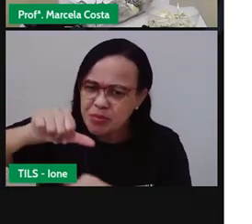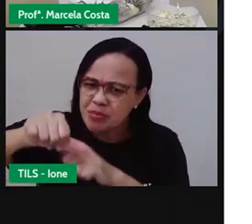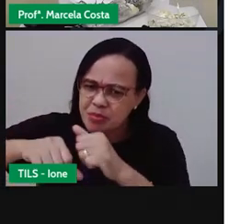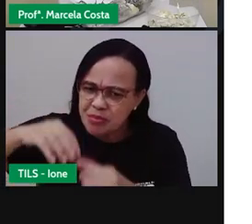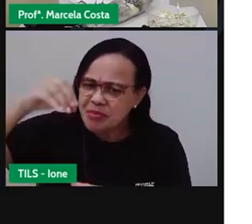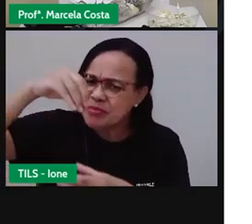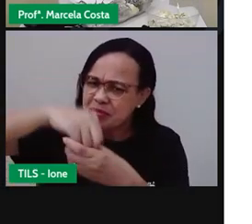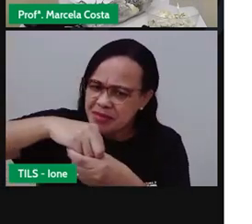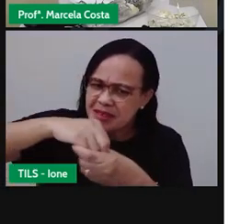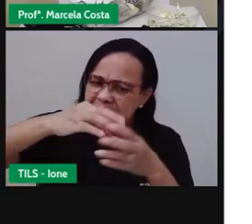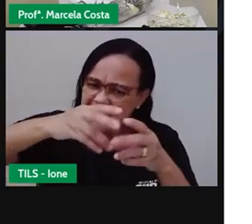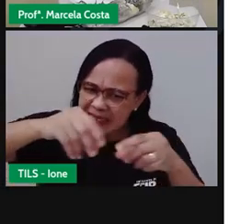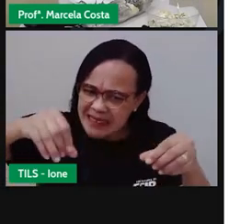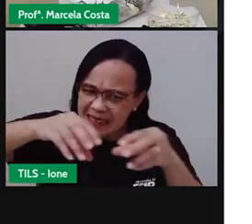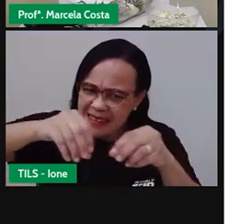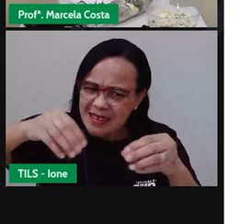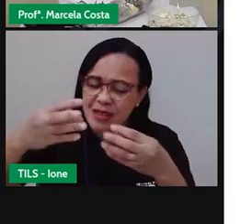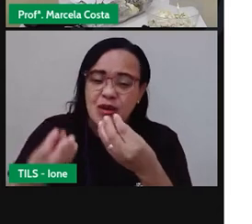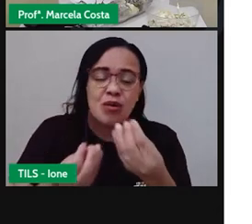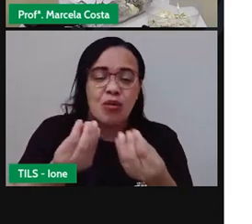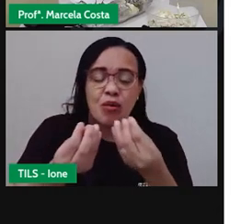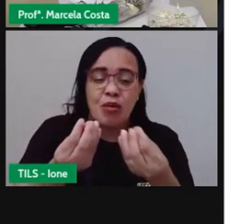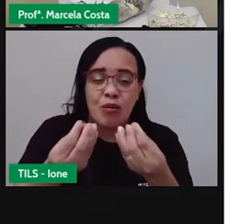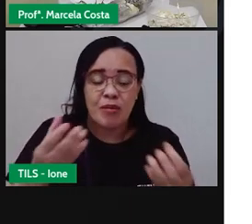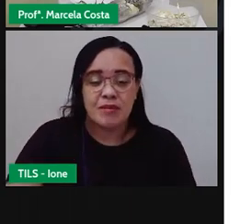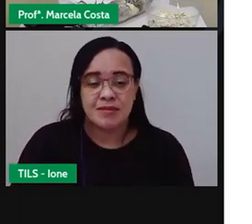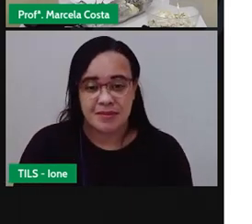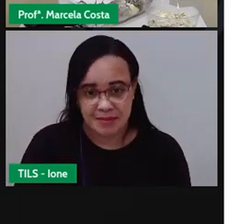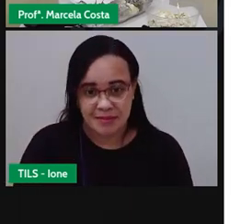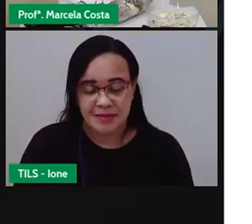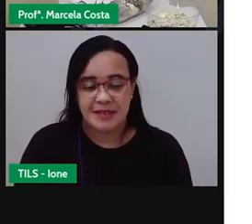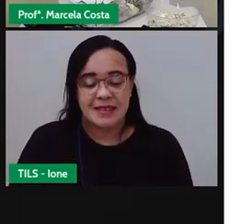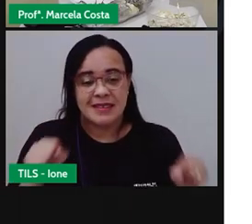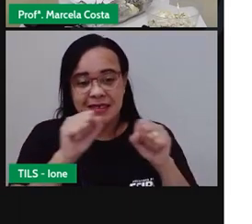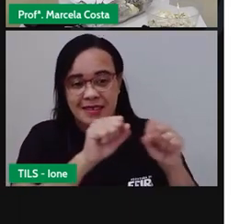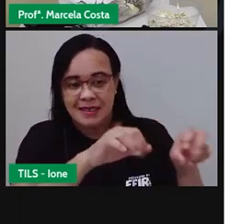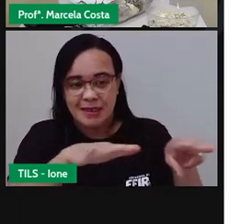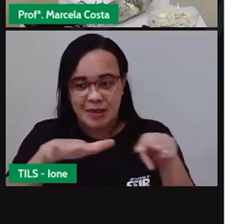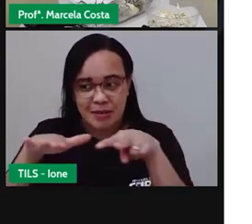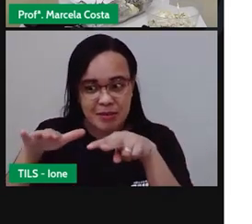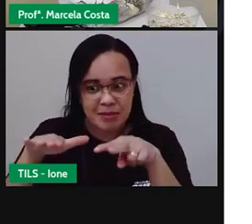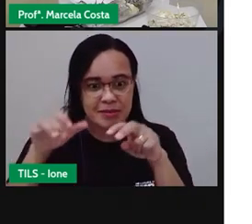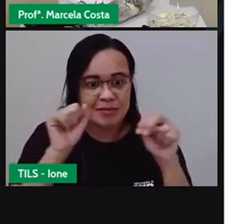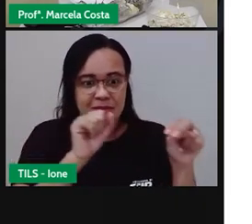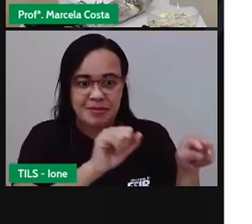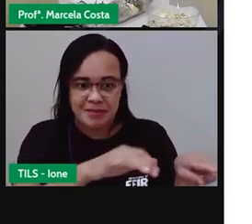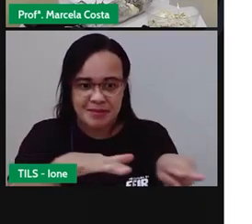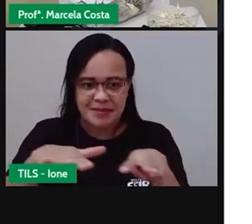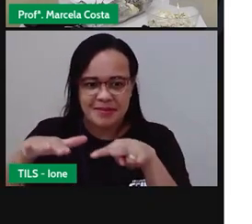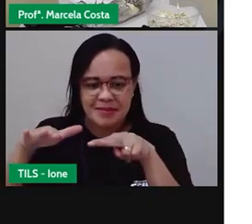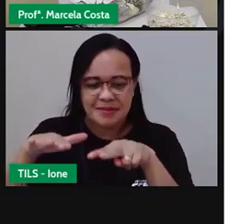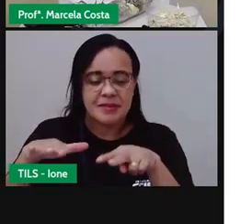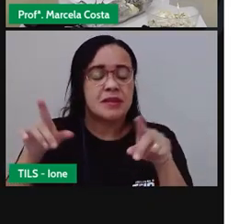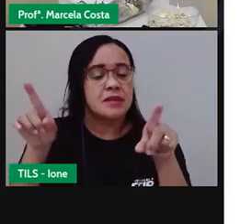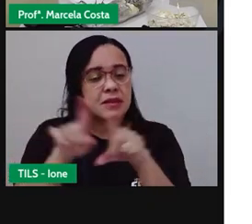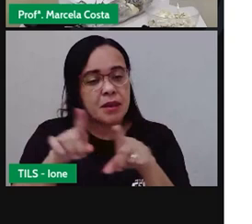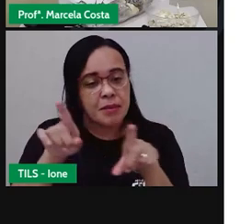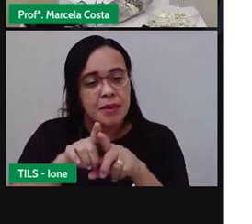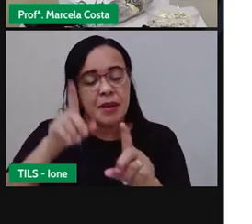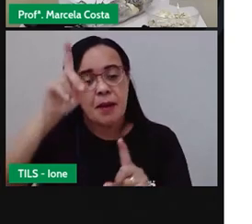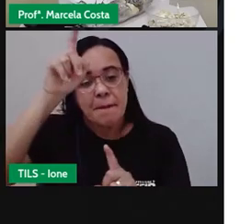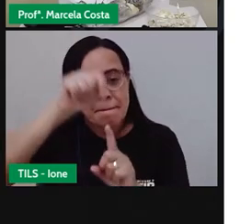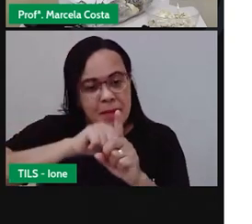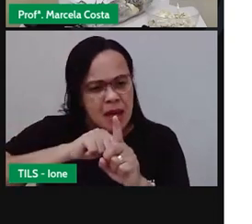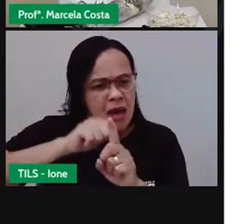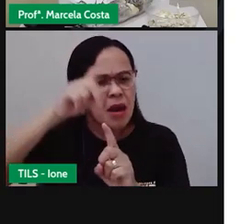dia entre as semanas entre os meses vá observando e